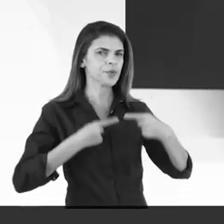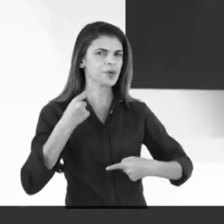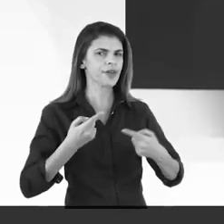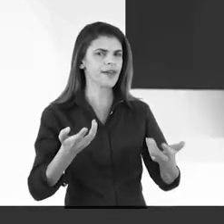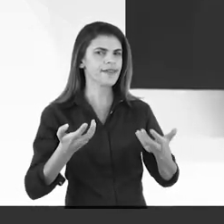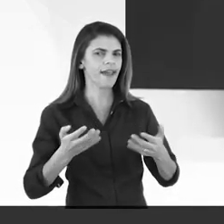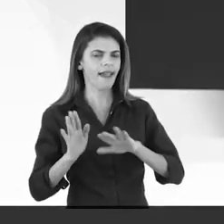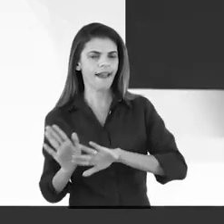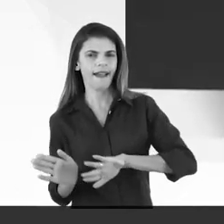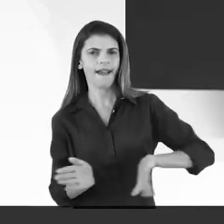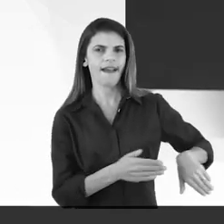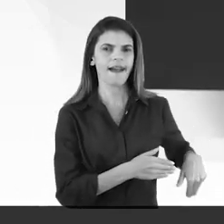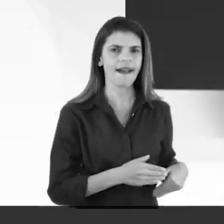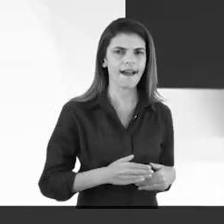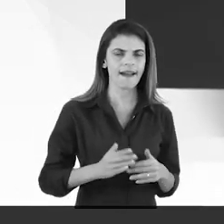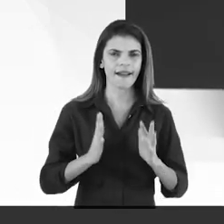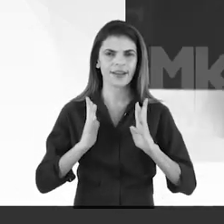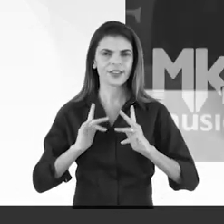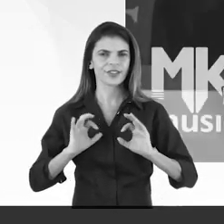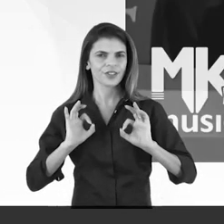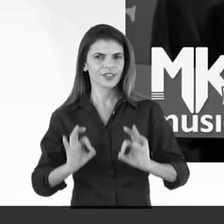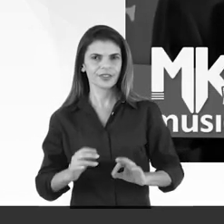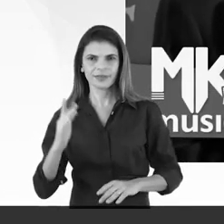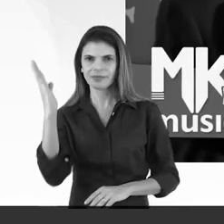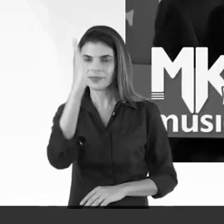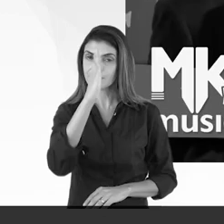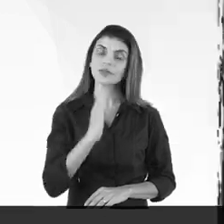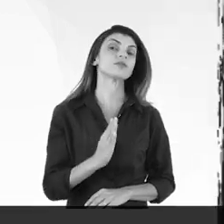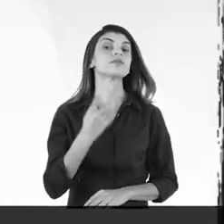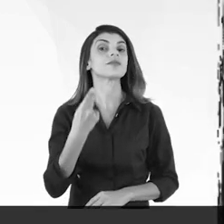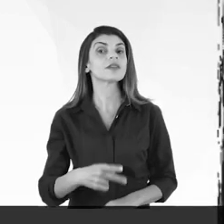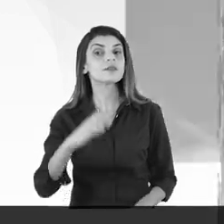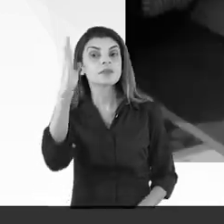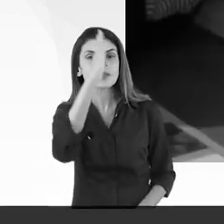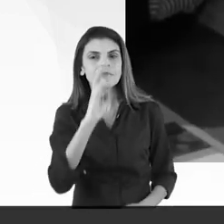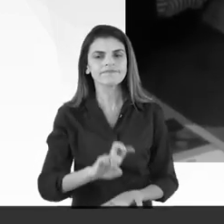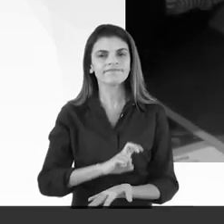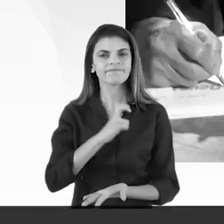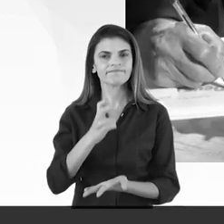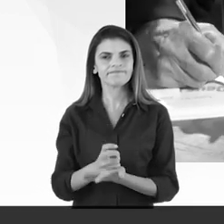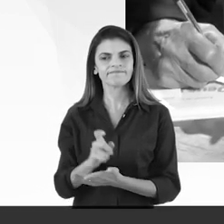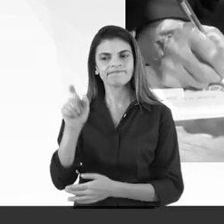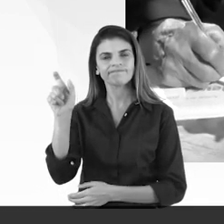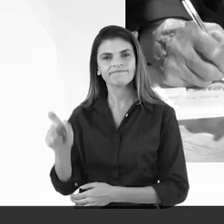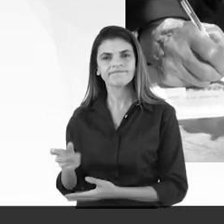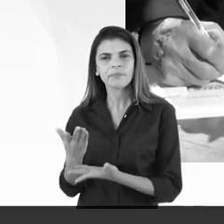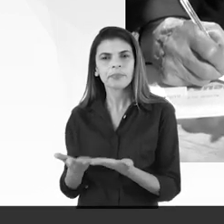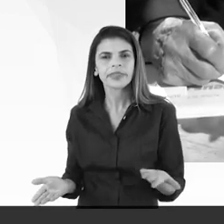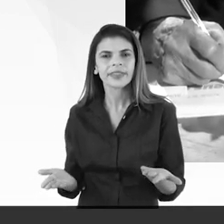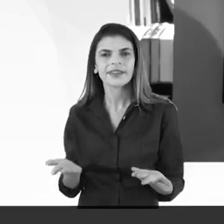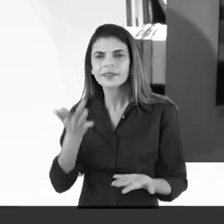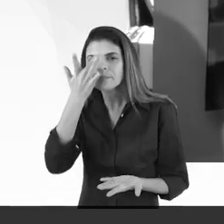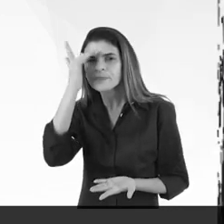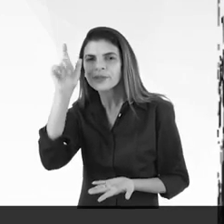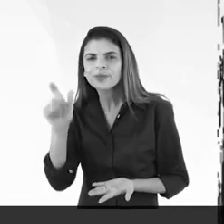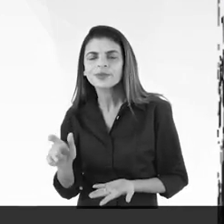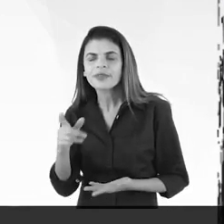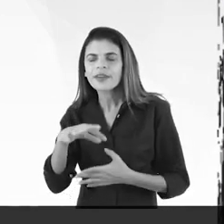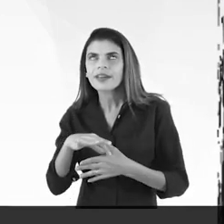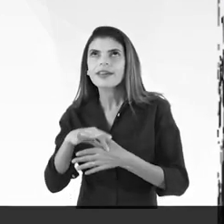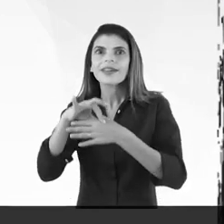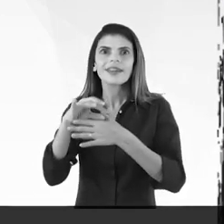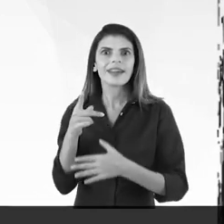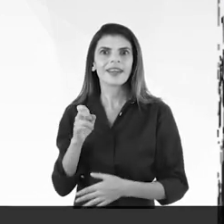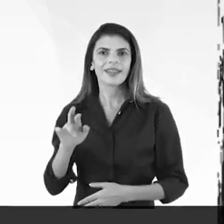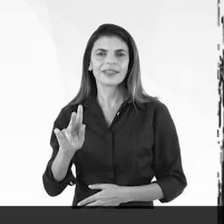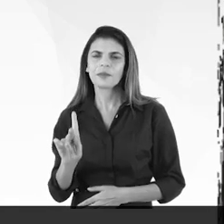insistem em tentar vilipendiar a dignidade da nossa pátria. Nosso país perde um cidadão, um líder, um marido